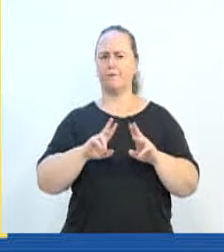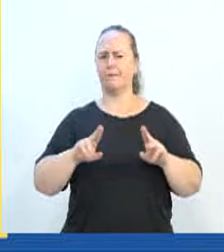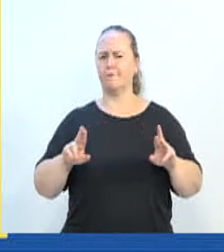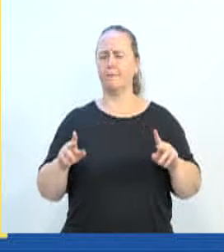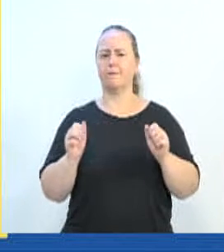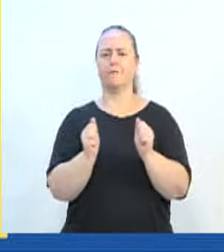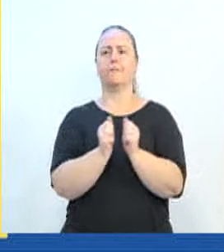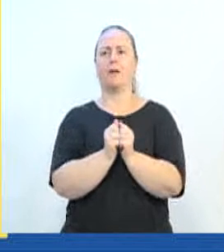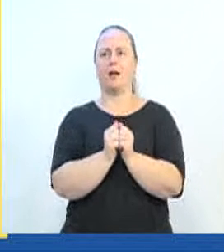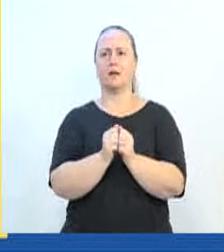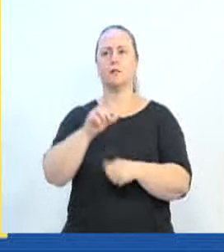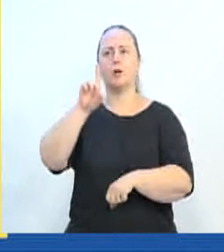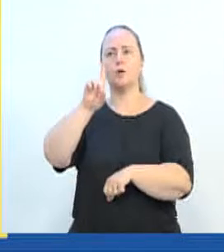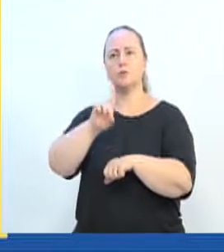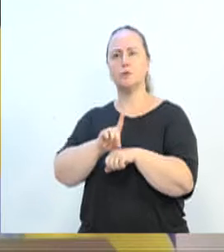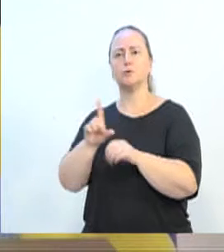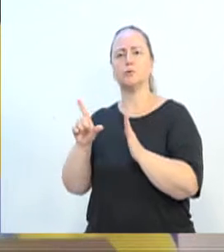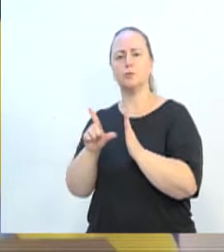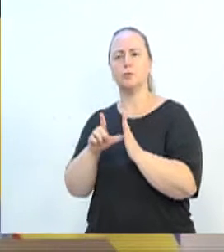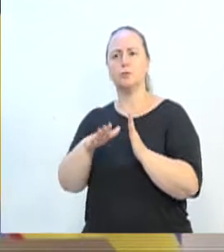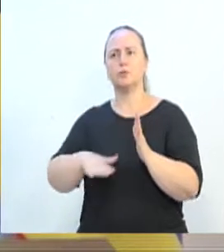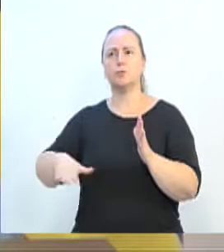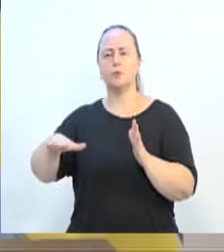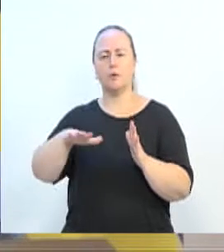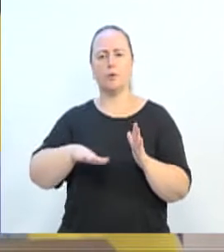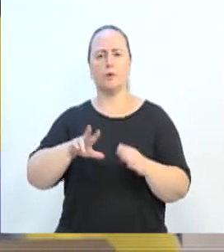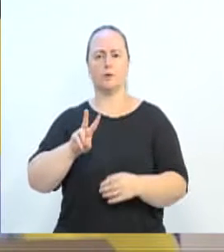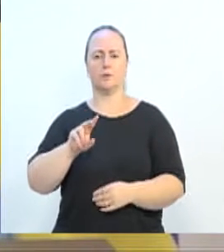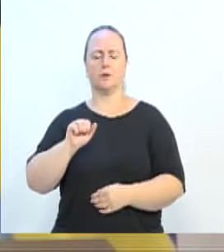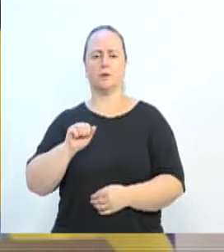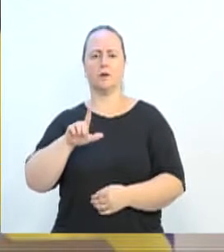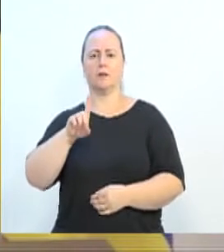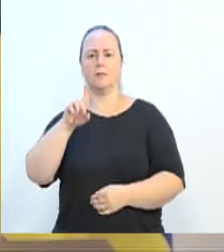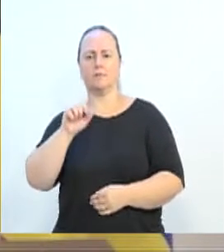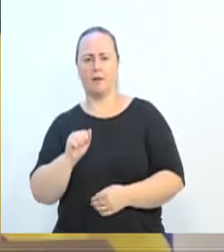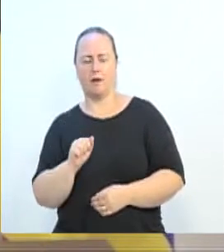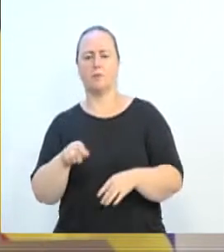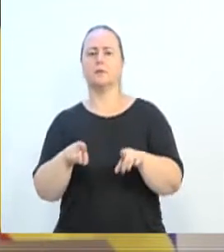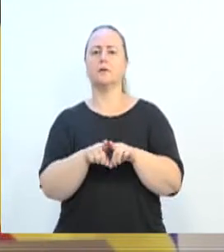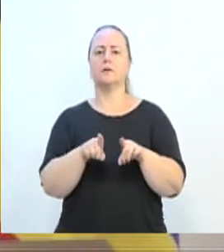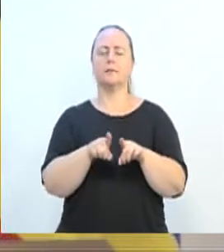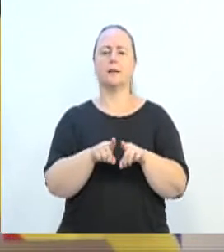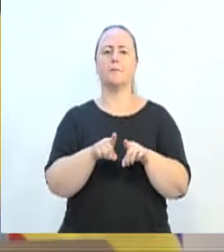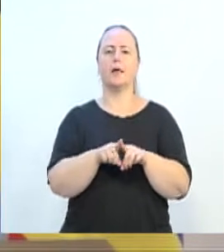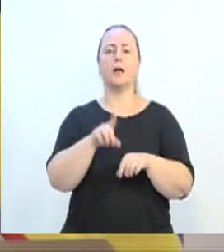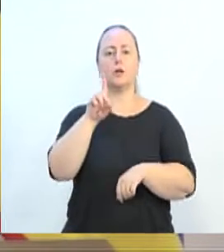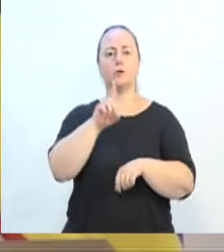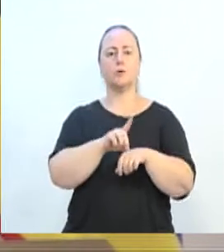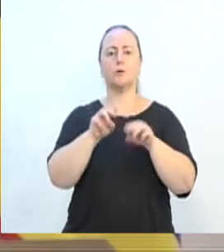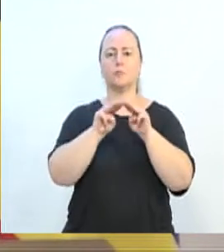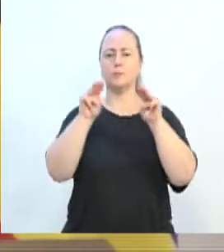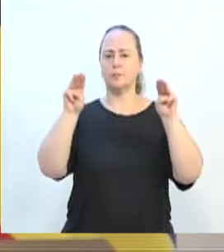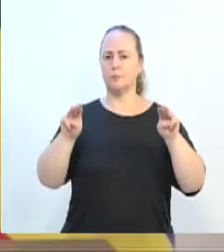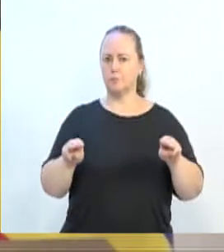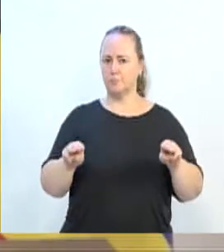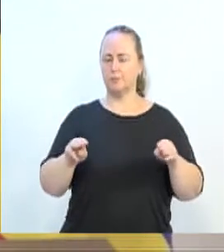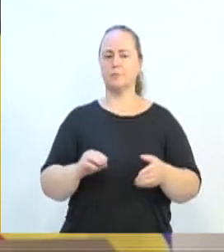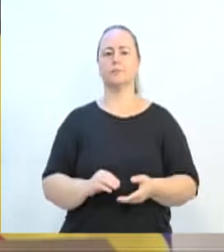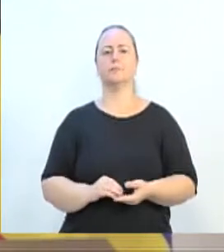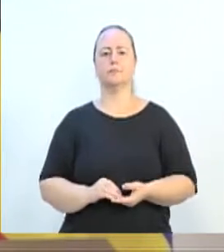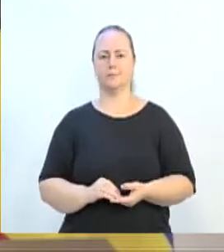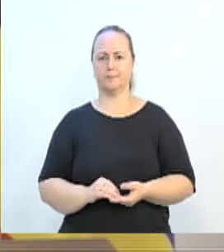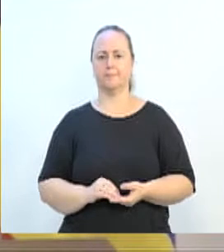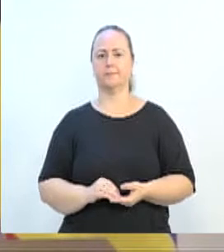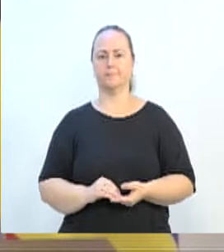proprietária de comércio, a doutora Valda, proprietária do Ecomuseu. Então, na verdade, a Nova Rússia, vereador Silvio,